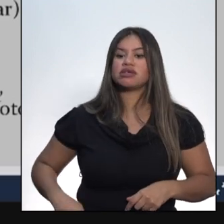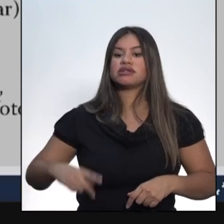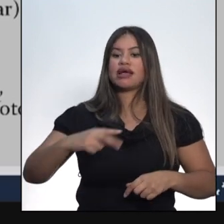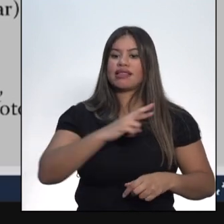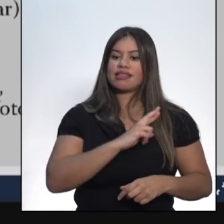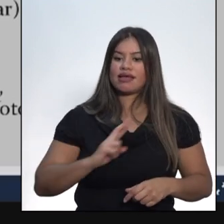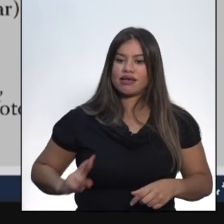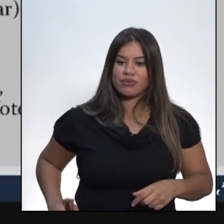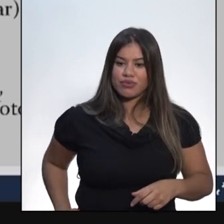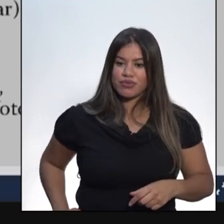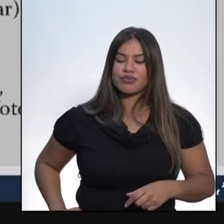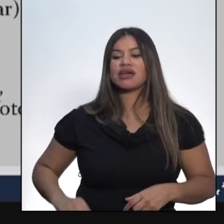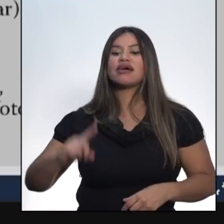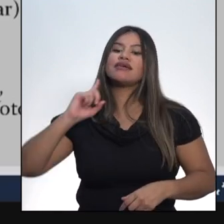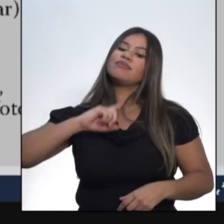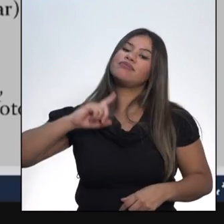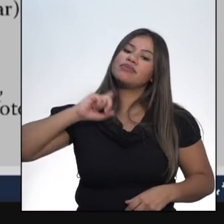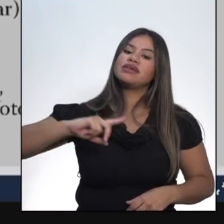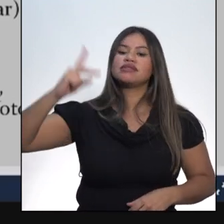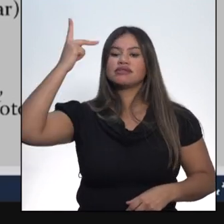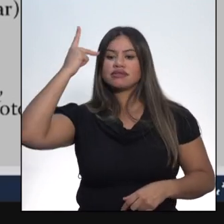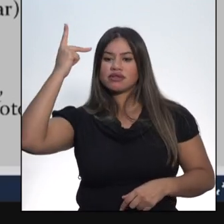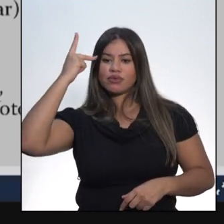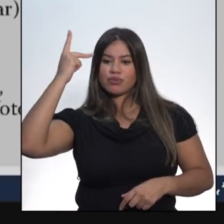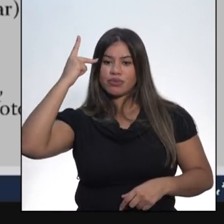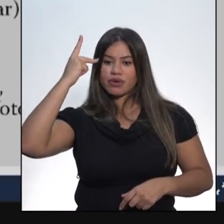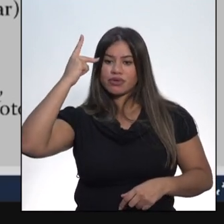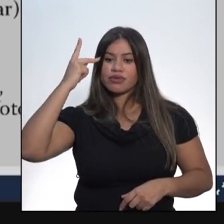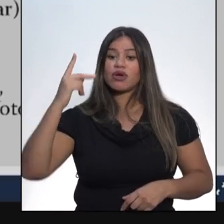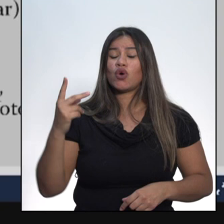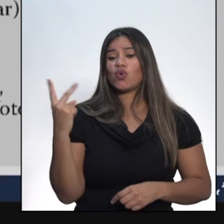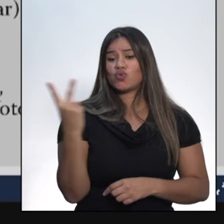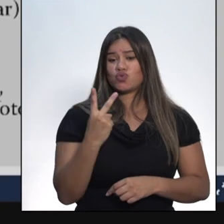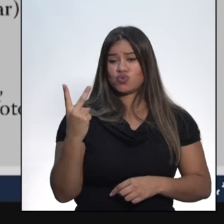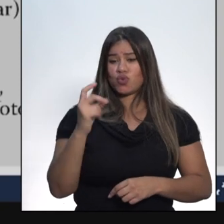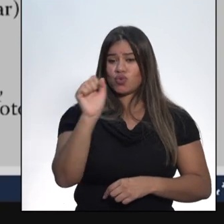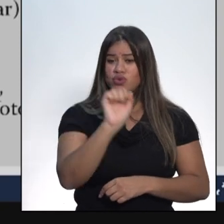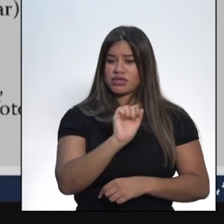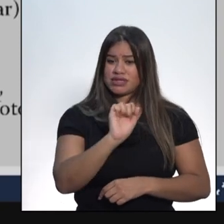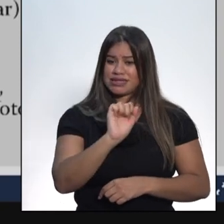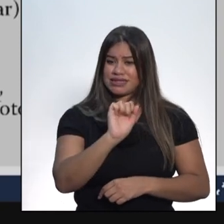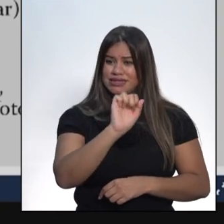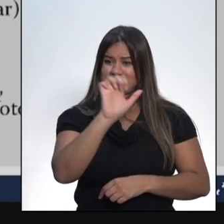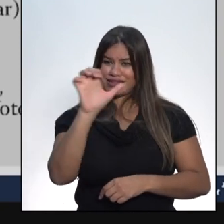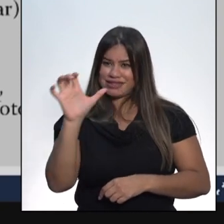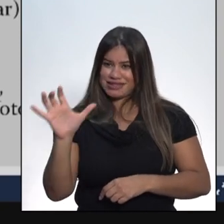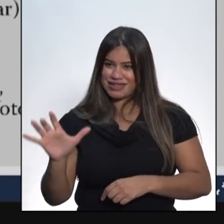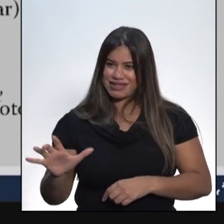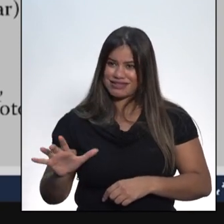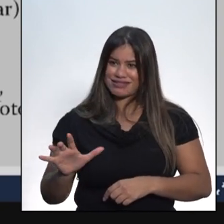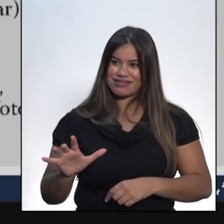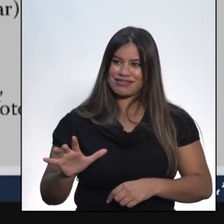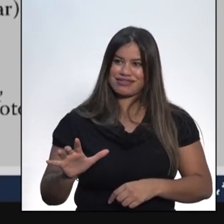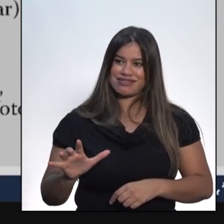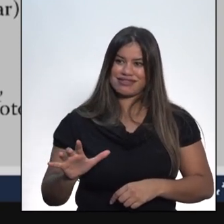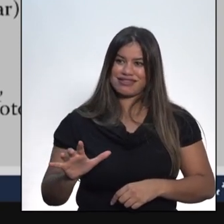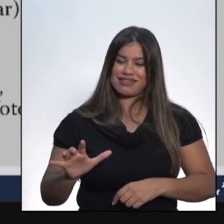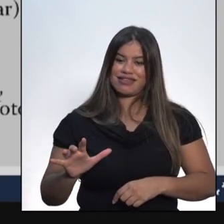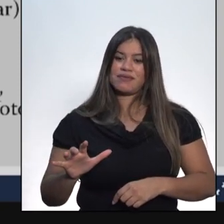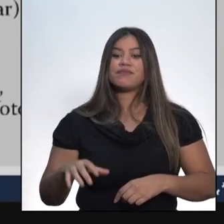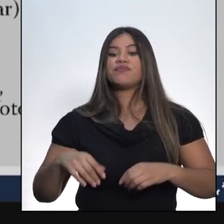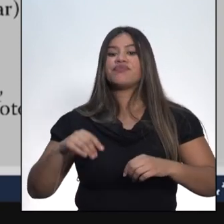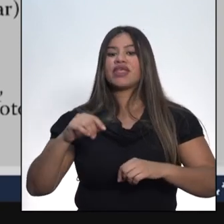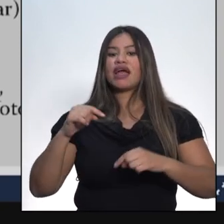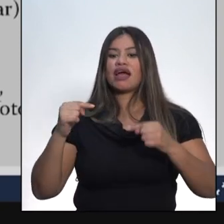Minas Gerais e São Paulo. Estes dois estados representavam as oligarquias mais poderosas da República